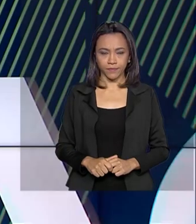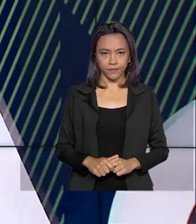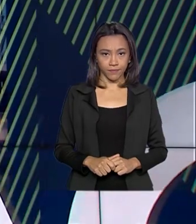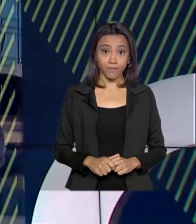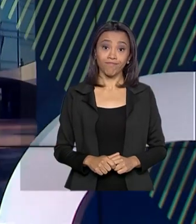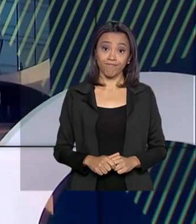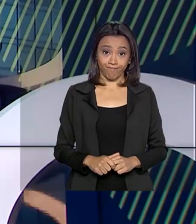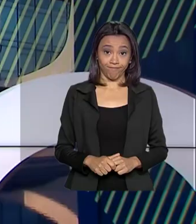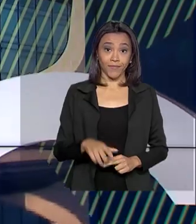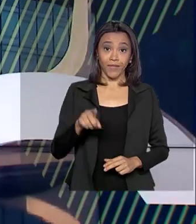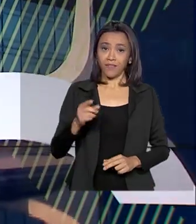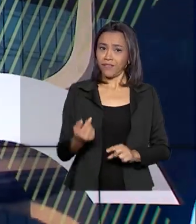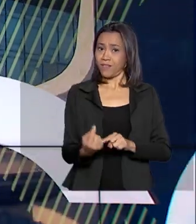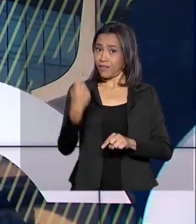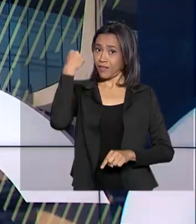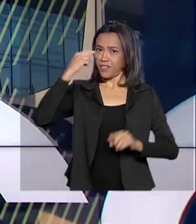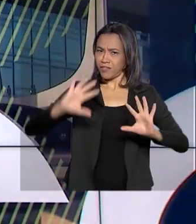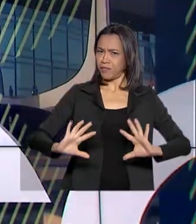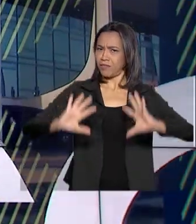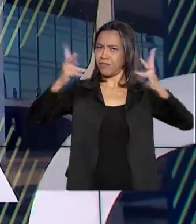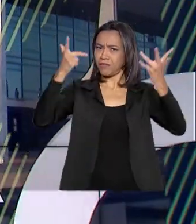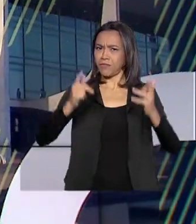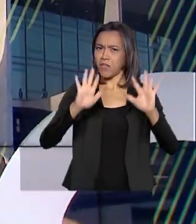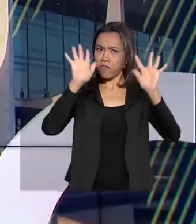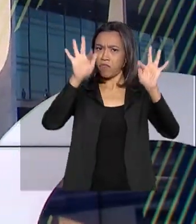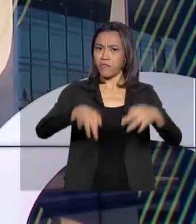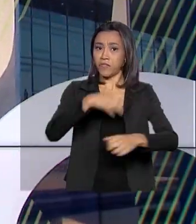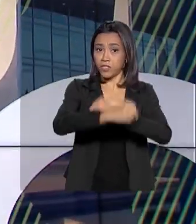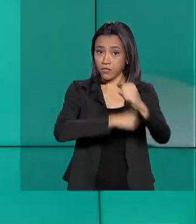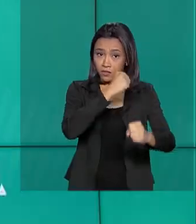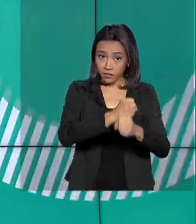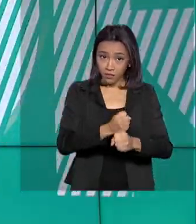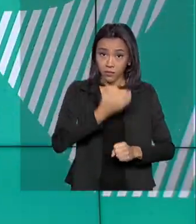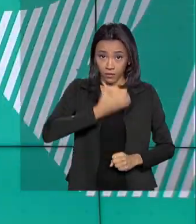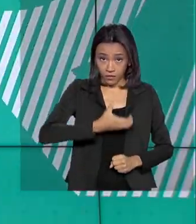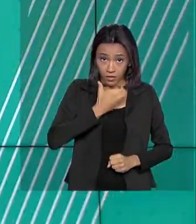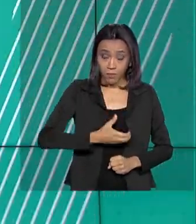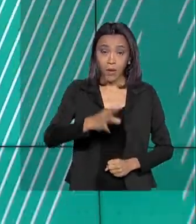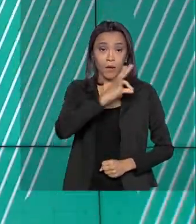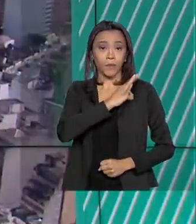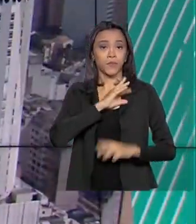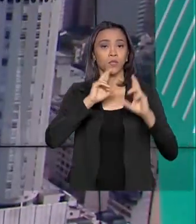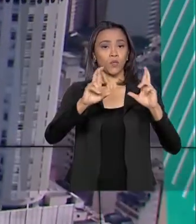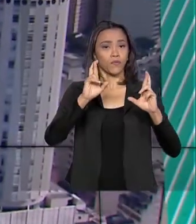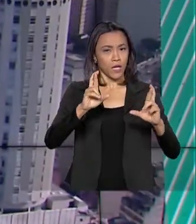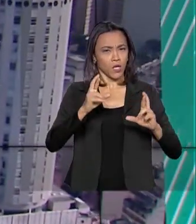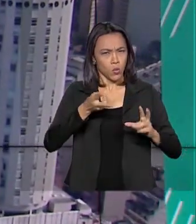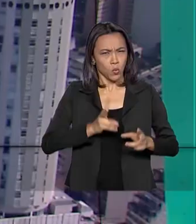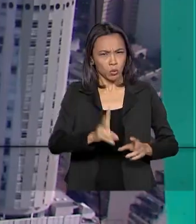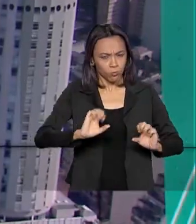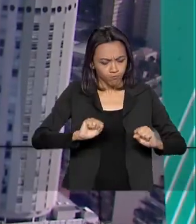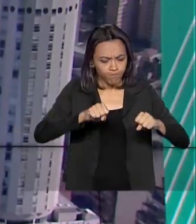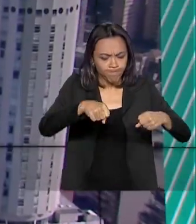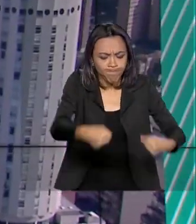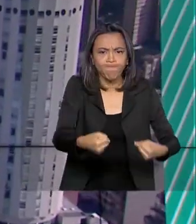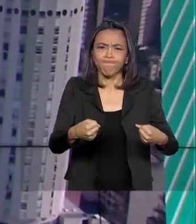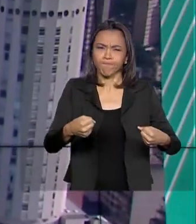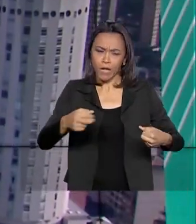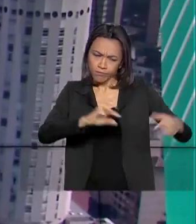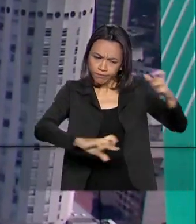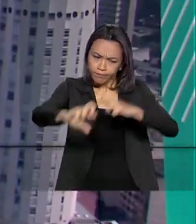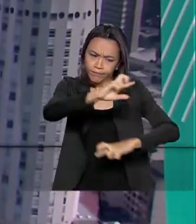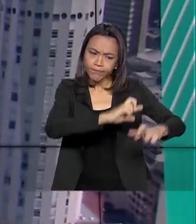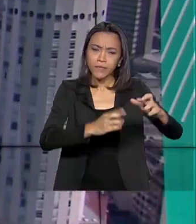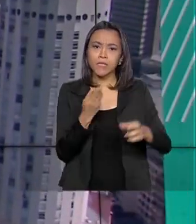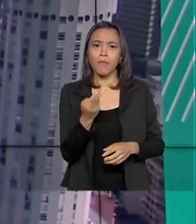E desde as festividades de fim de ano, em dezembro, a Polícia Rodoviária Federal intensificou a fiscalização nas rodovias de todo o país.